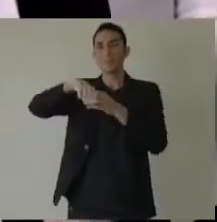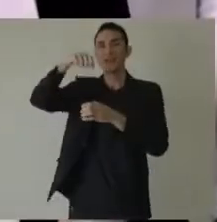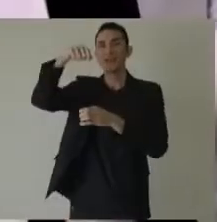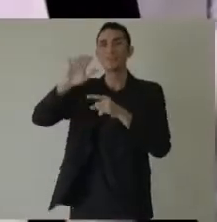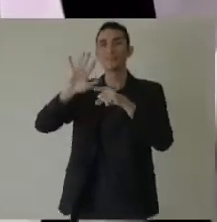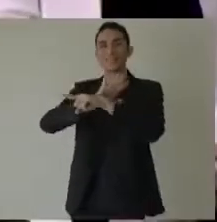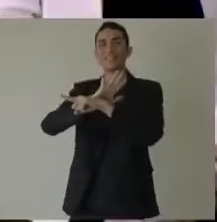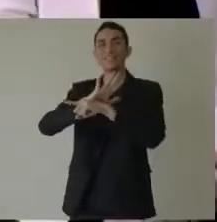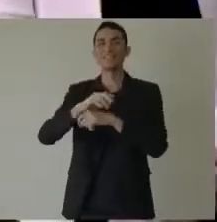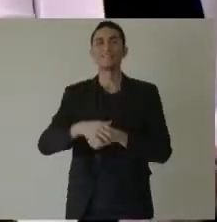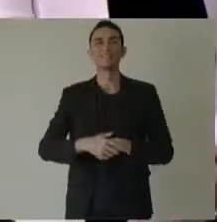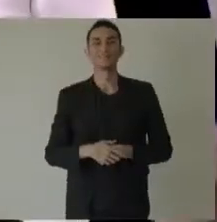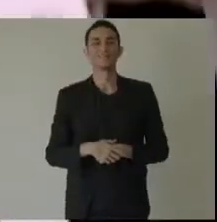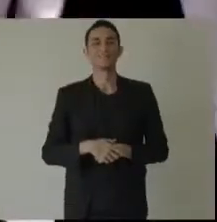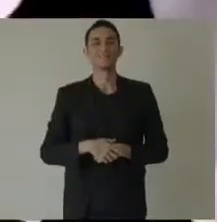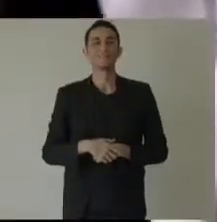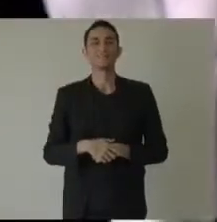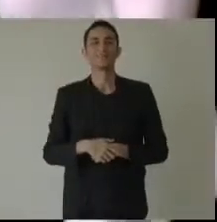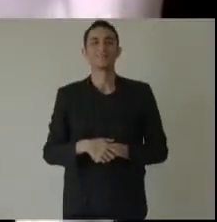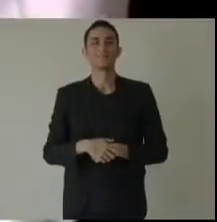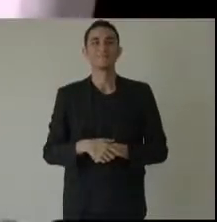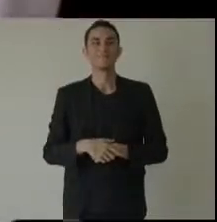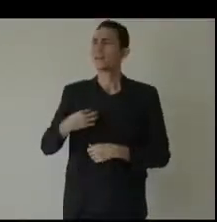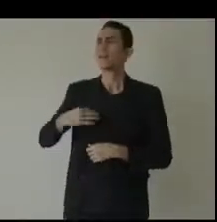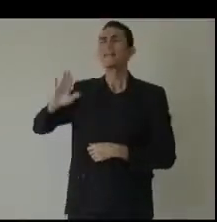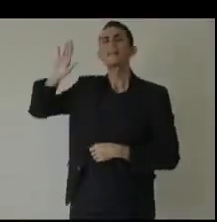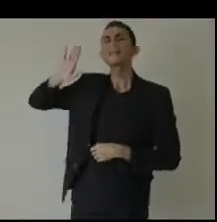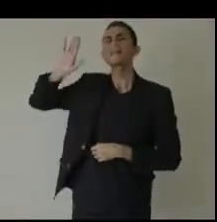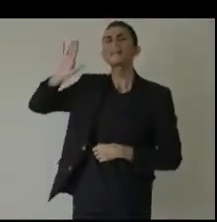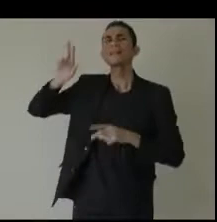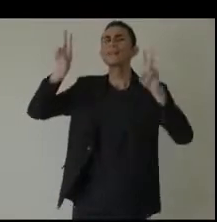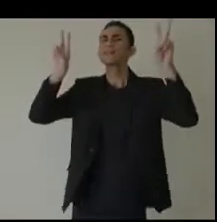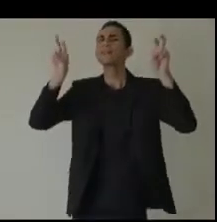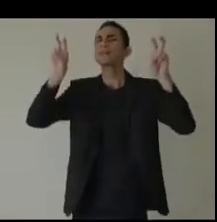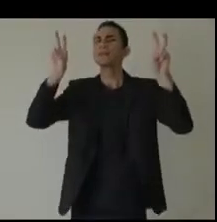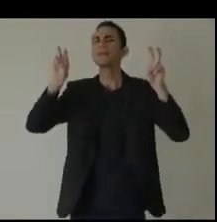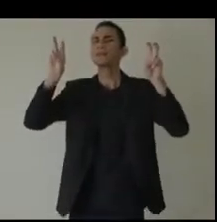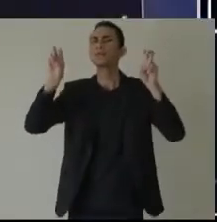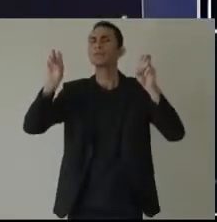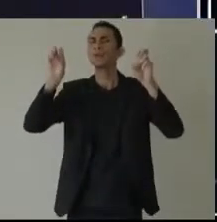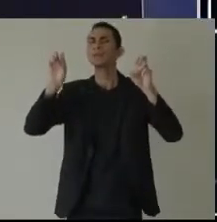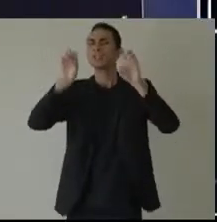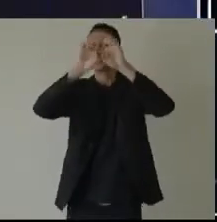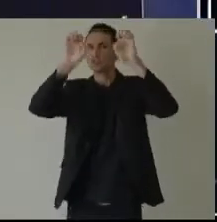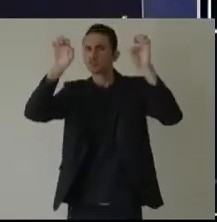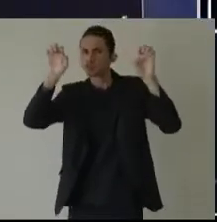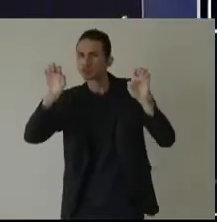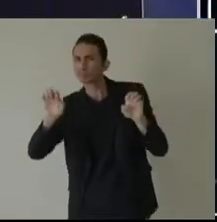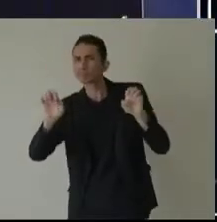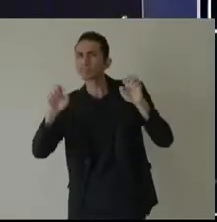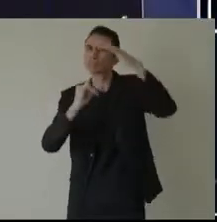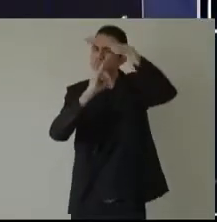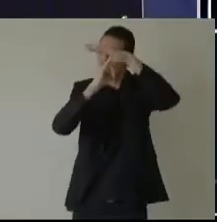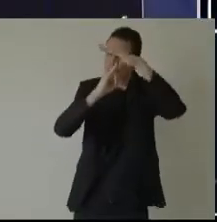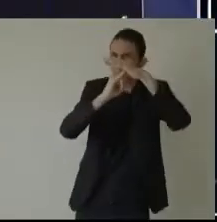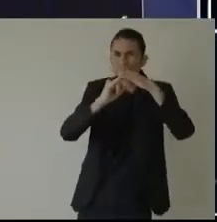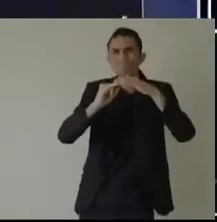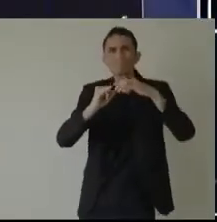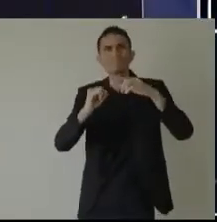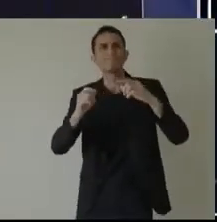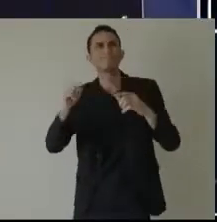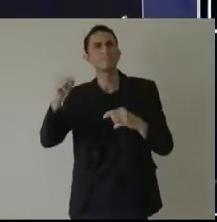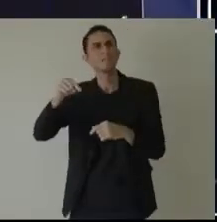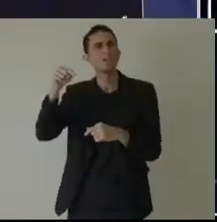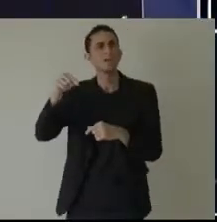Candidato, o tema é infraestrutura. A malha viária de Roraima é de aproximadamente 10